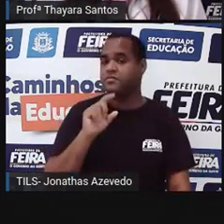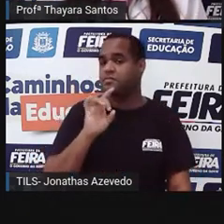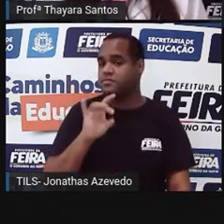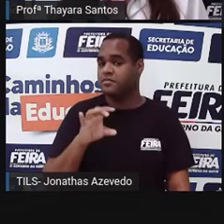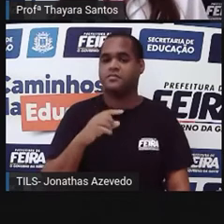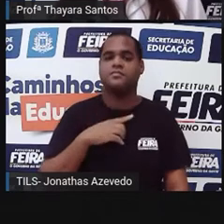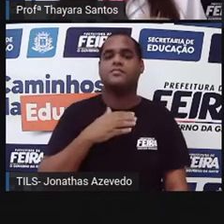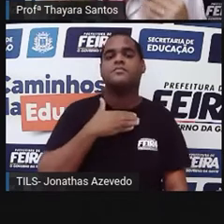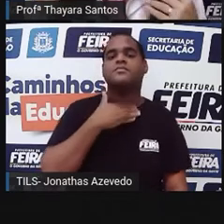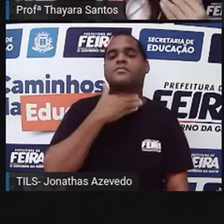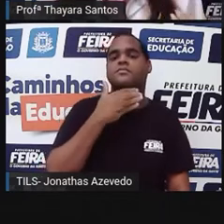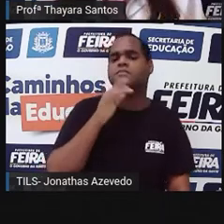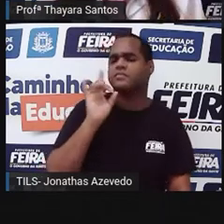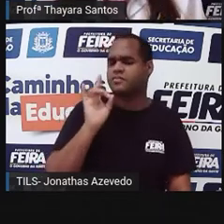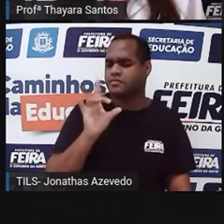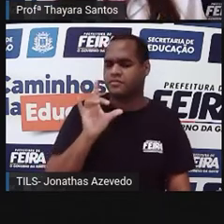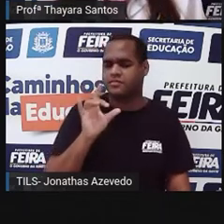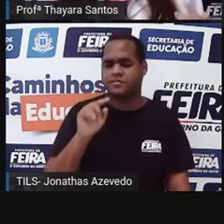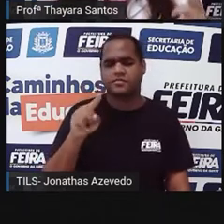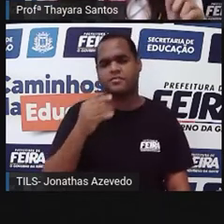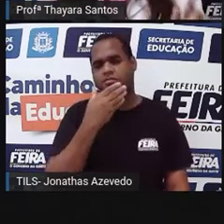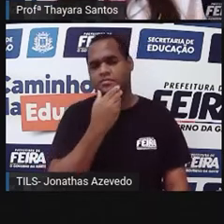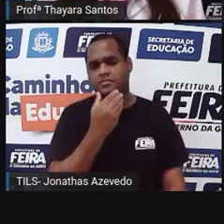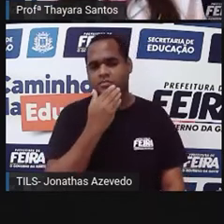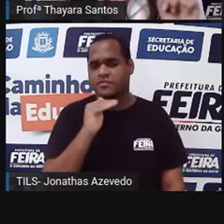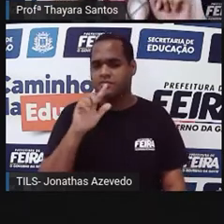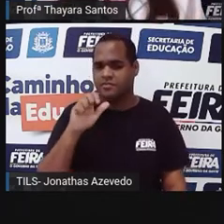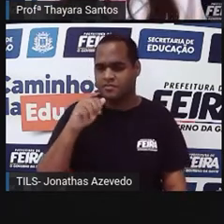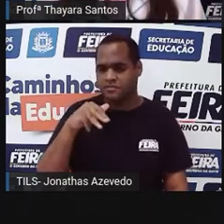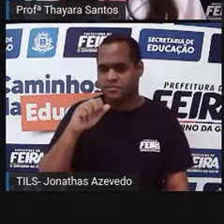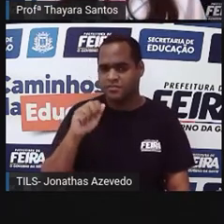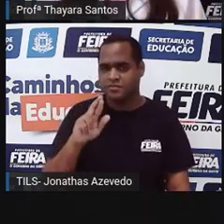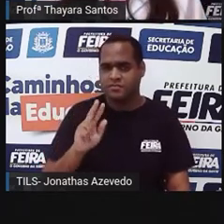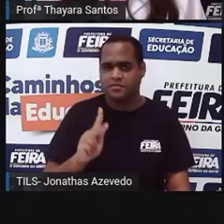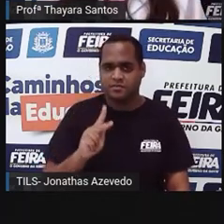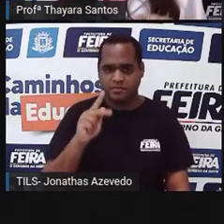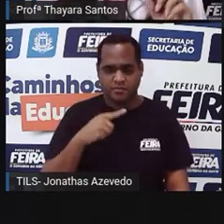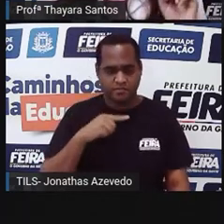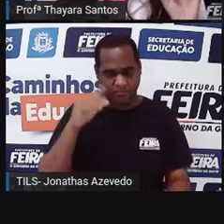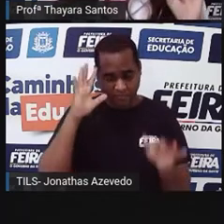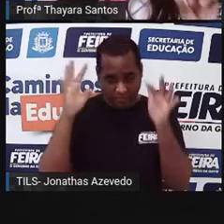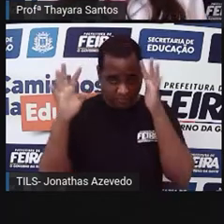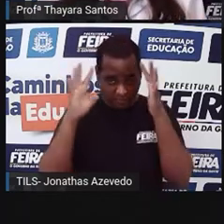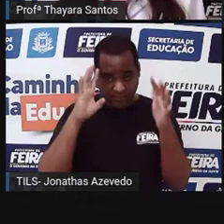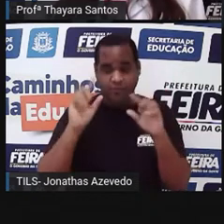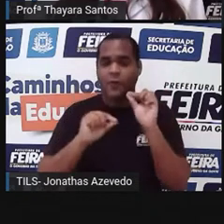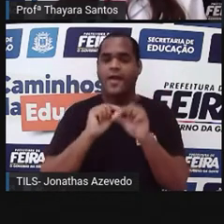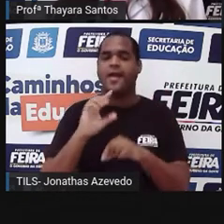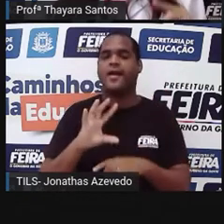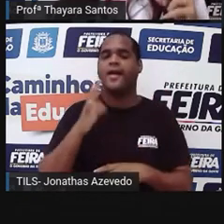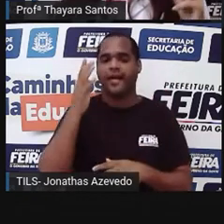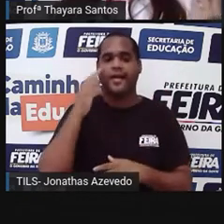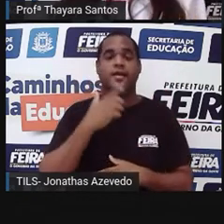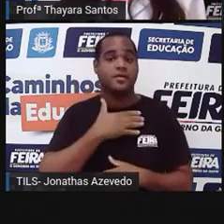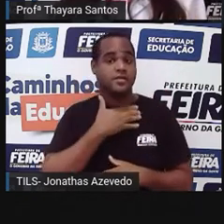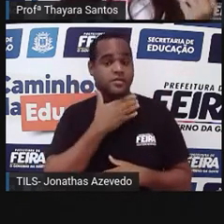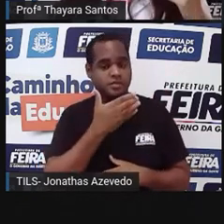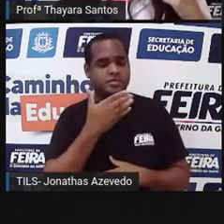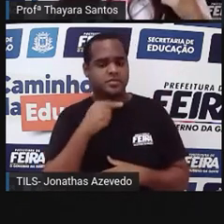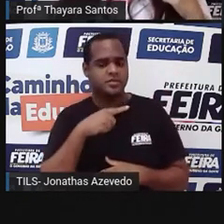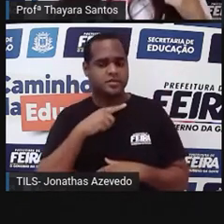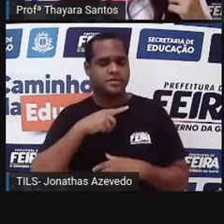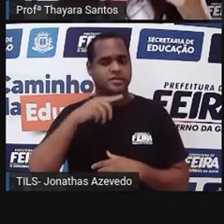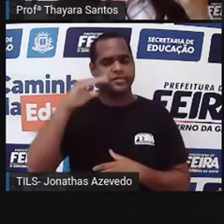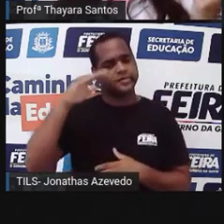comprido. Então, o que foi que Lamarck pensou? Ah, já sei o que aconteceu. Aquelas girafas que tinham pescoço curto